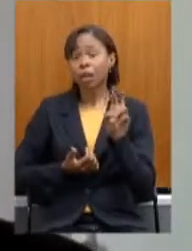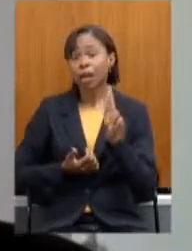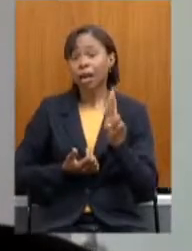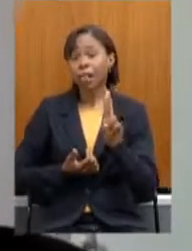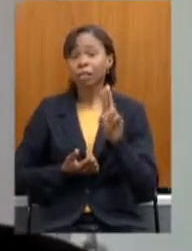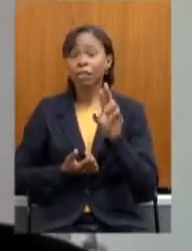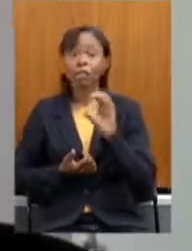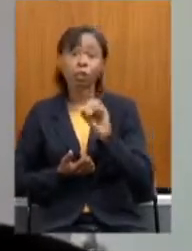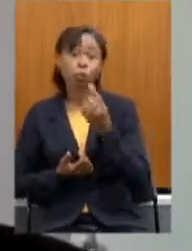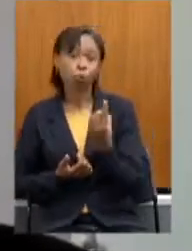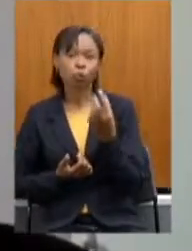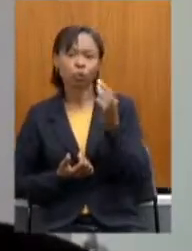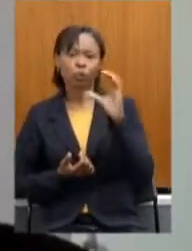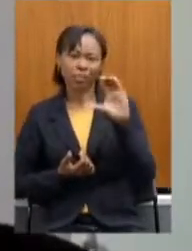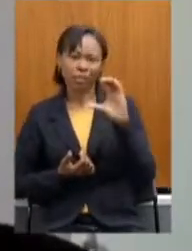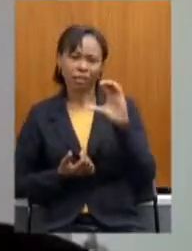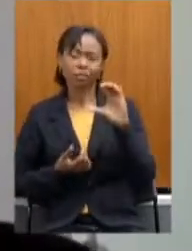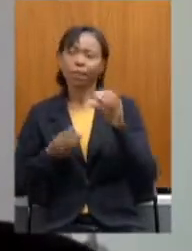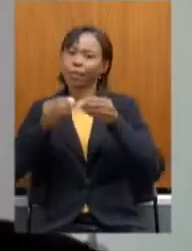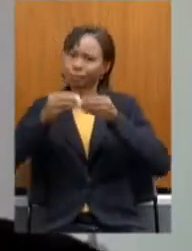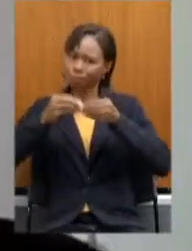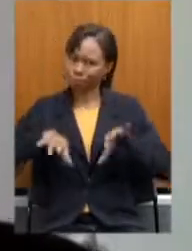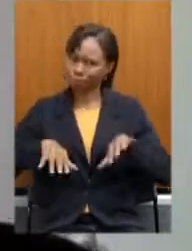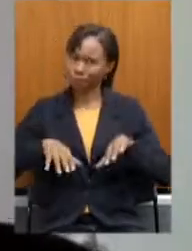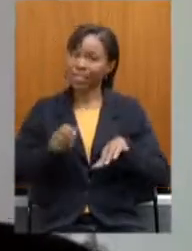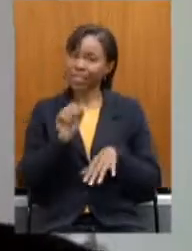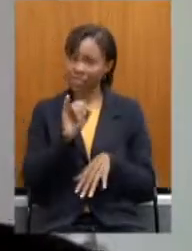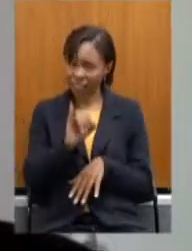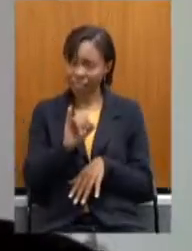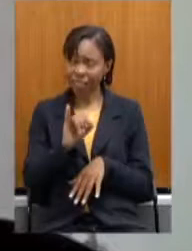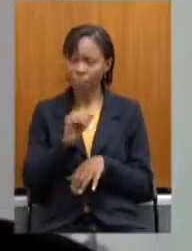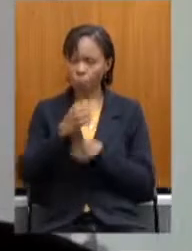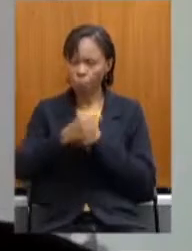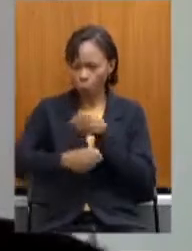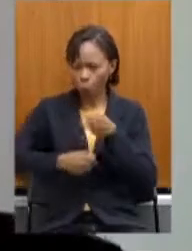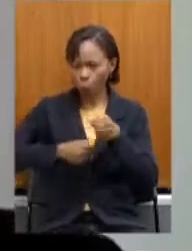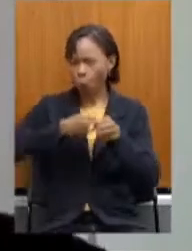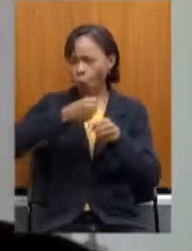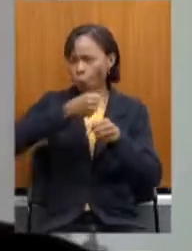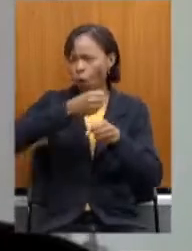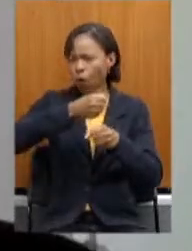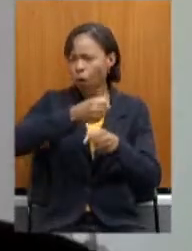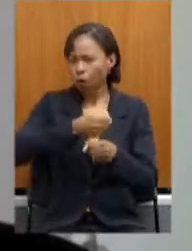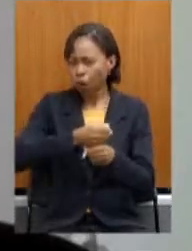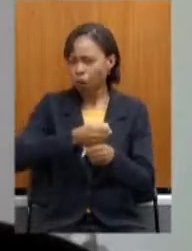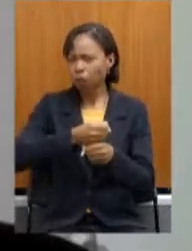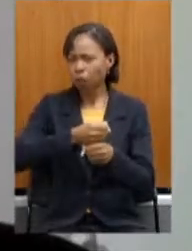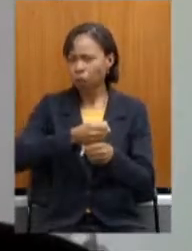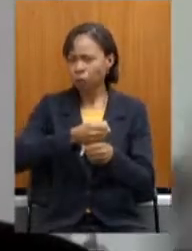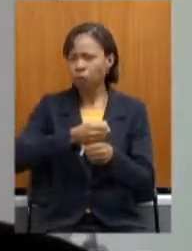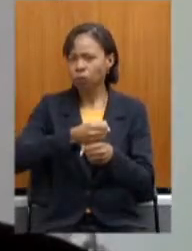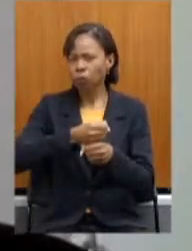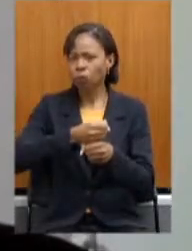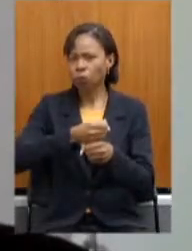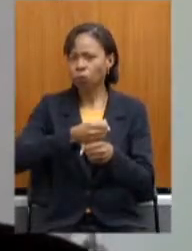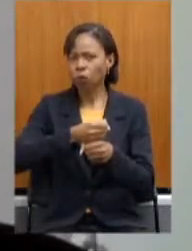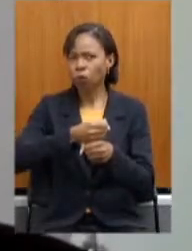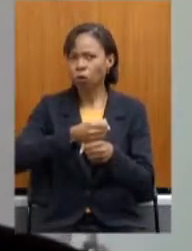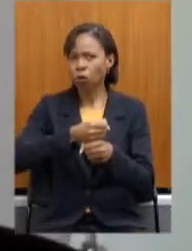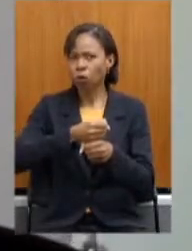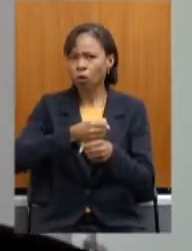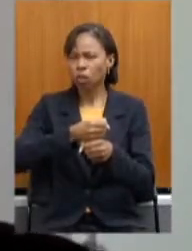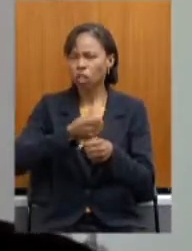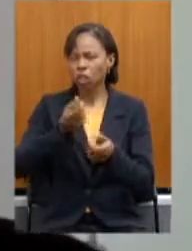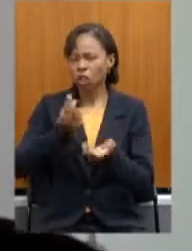Então, esse é o impacto. Se jogar isso no ano e jogar o que isso é potencializado em termos de consumo,